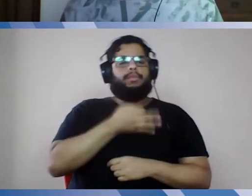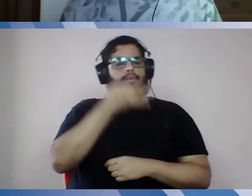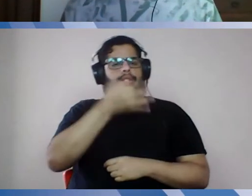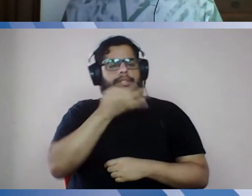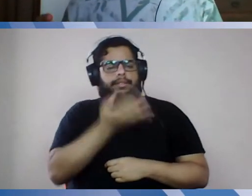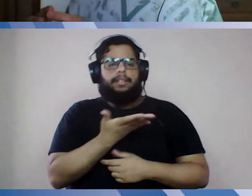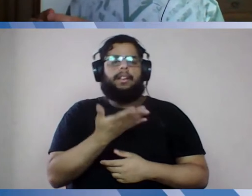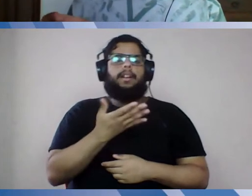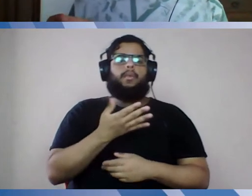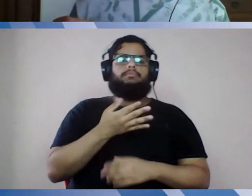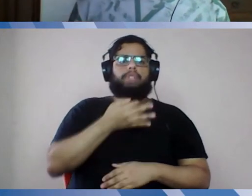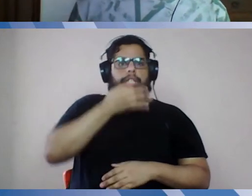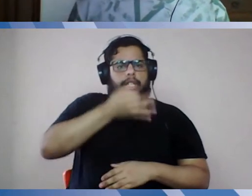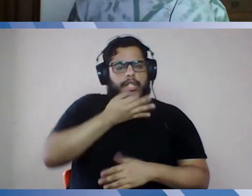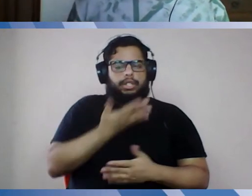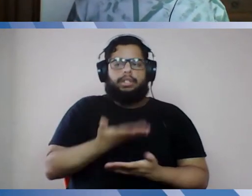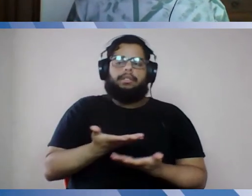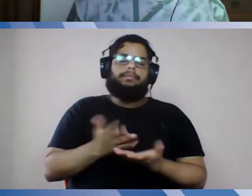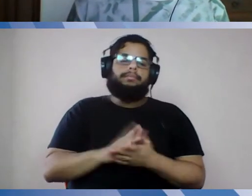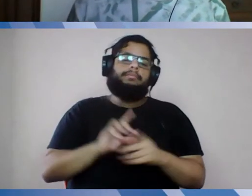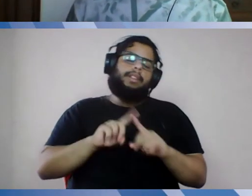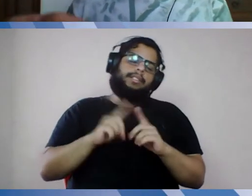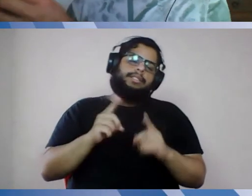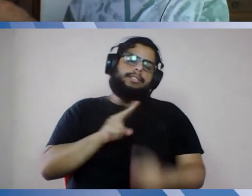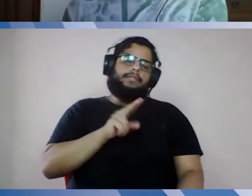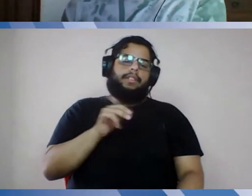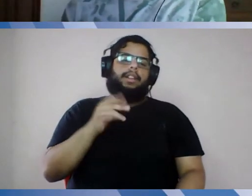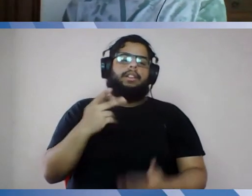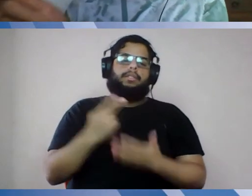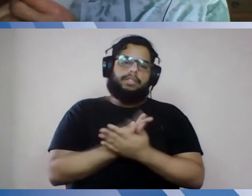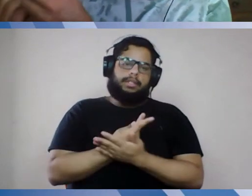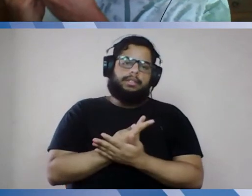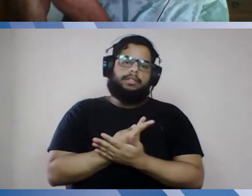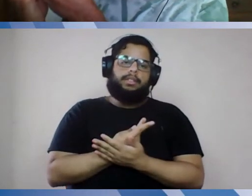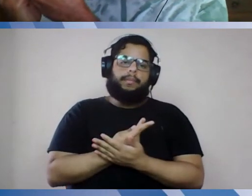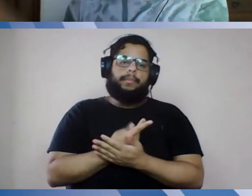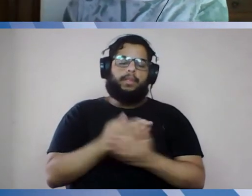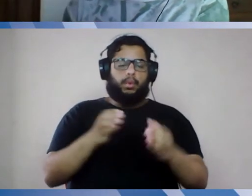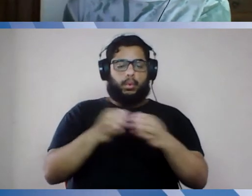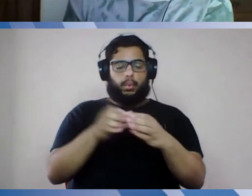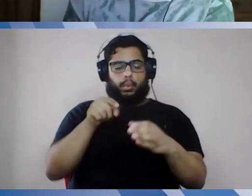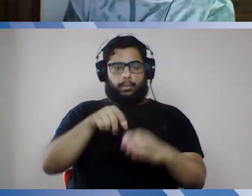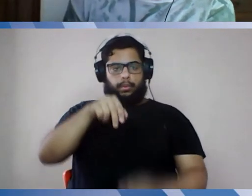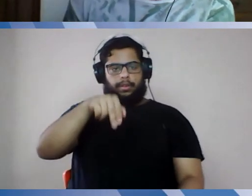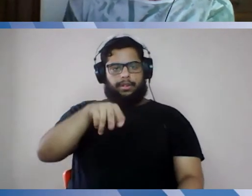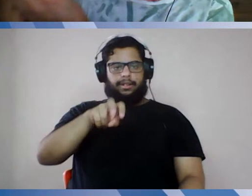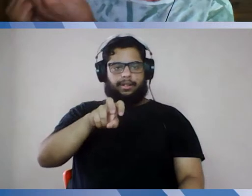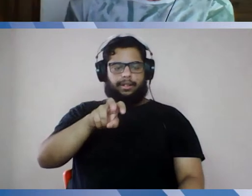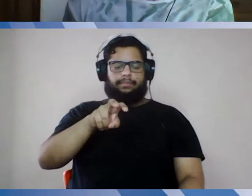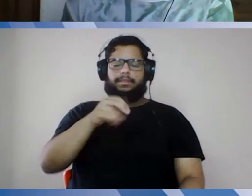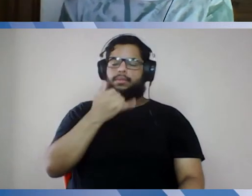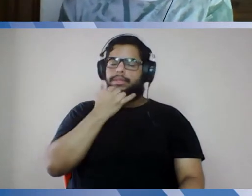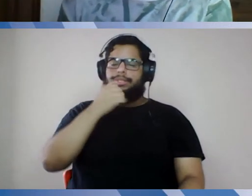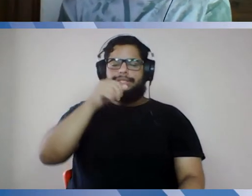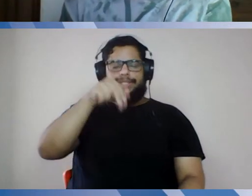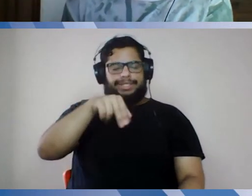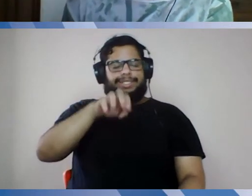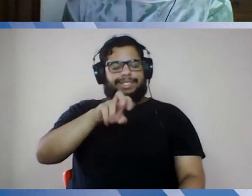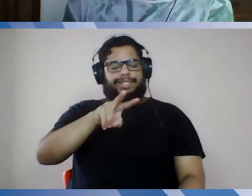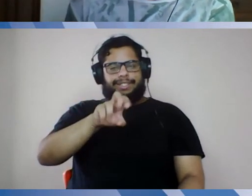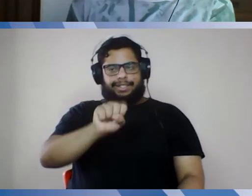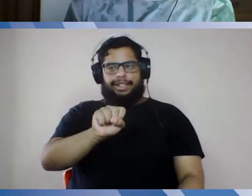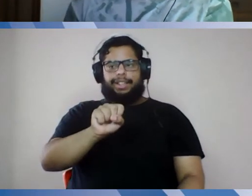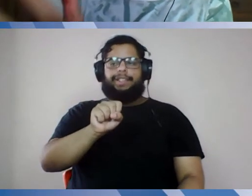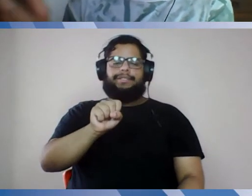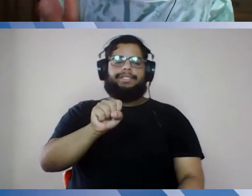crítica e outras coisas, mas isso vai acontecer com o Neves, na hora que o Neves chegar junto com o Departamento de Enfermagem, lá com o curso